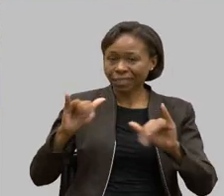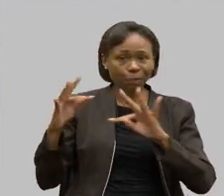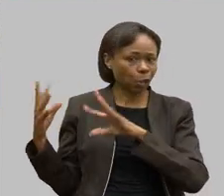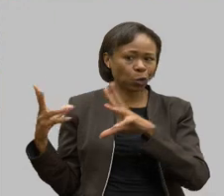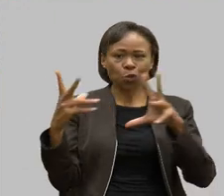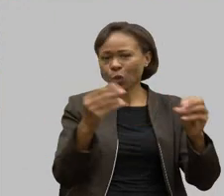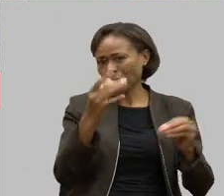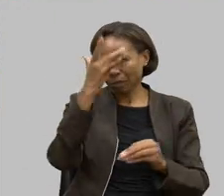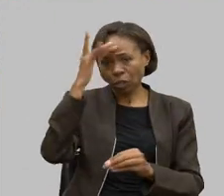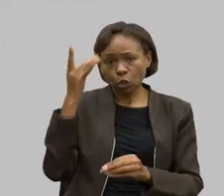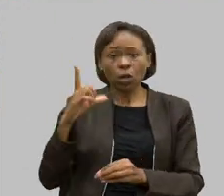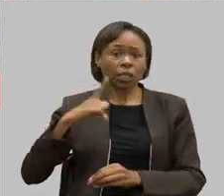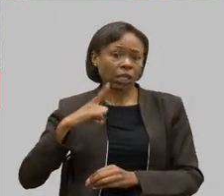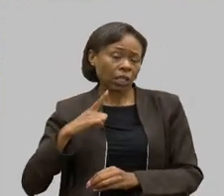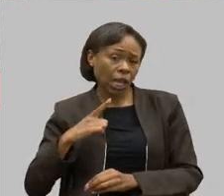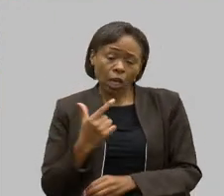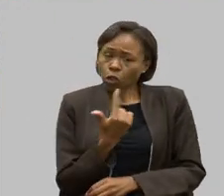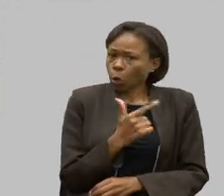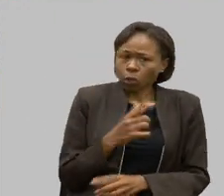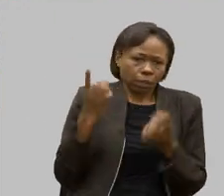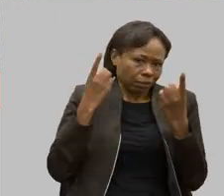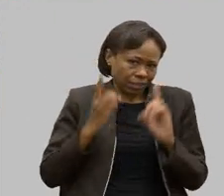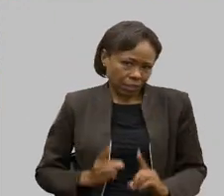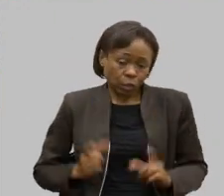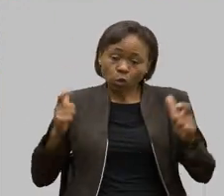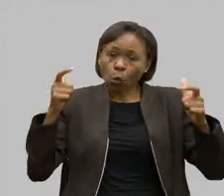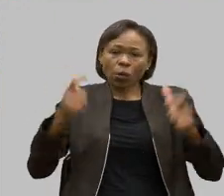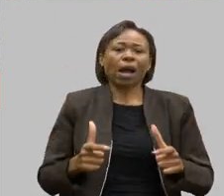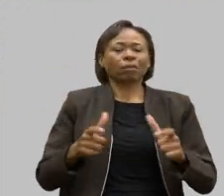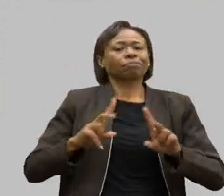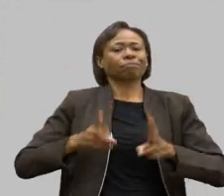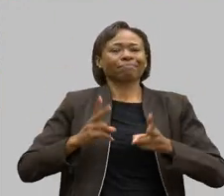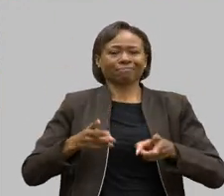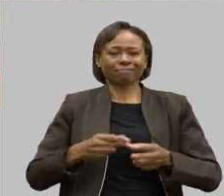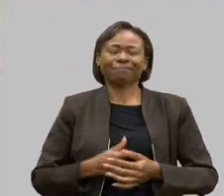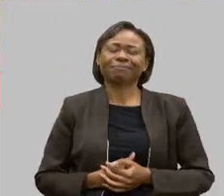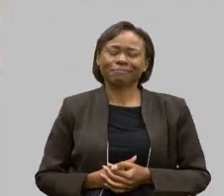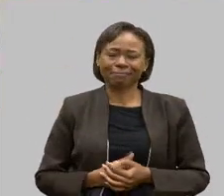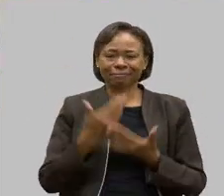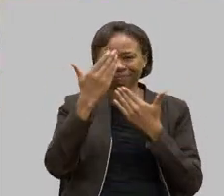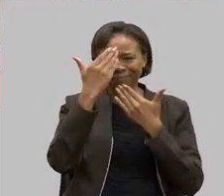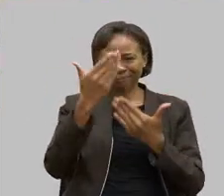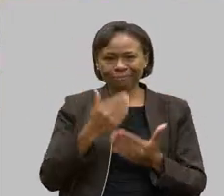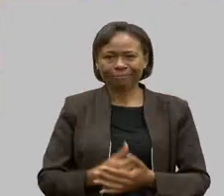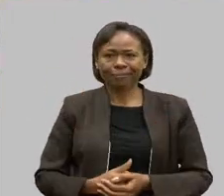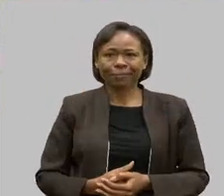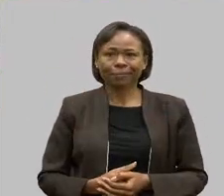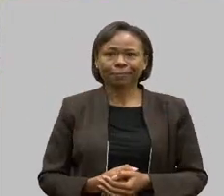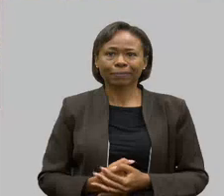com e sem deficiência, no mesmo espaço, ao mesmo tempo. Obrigada. Obrigada.